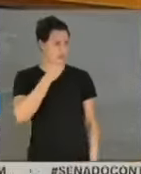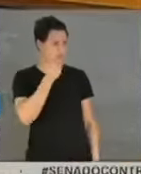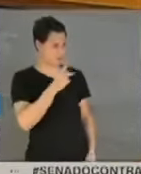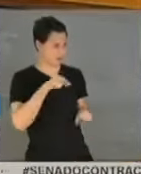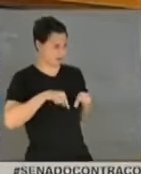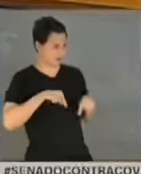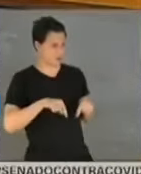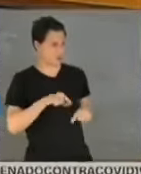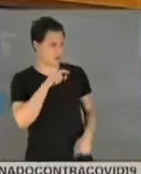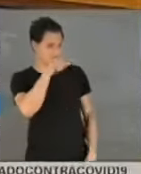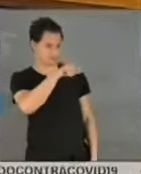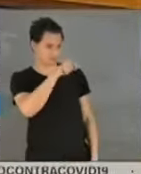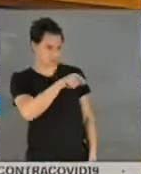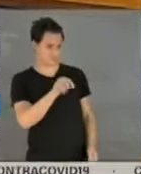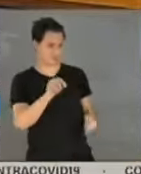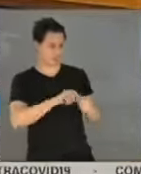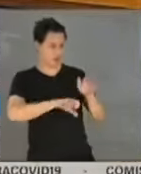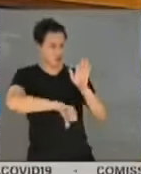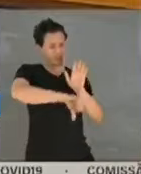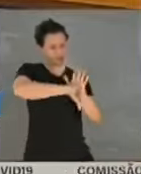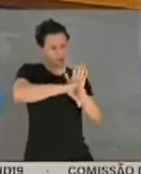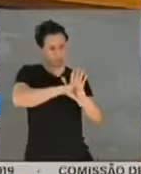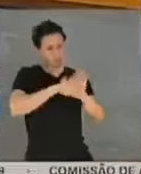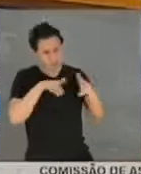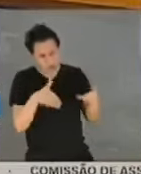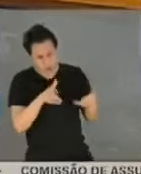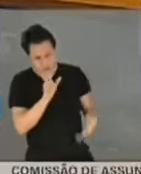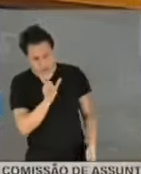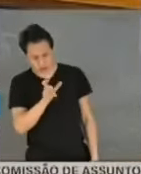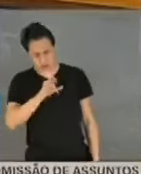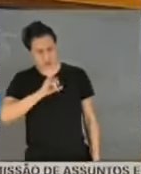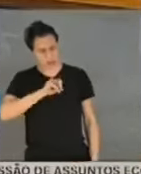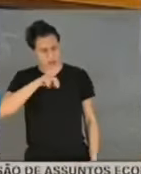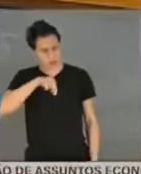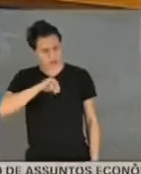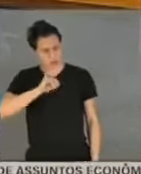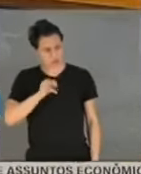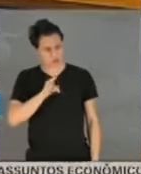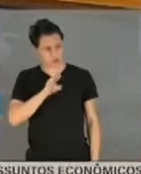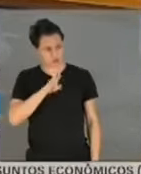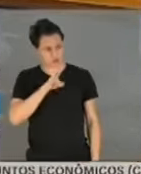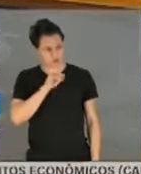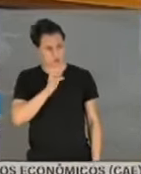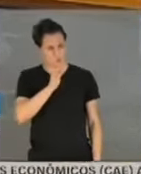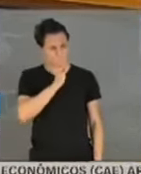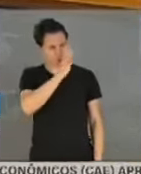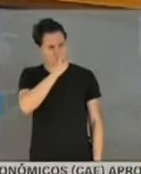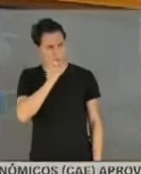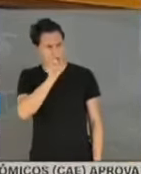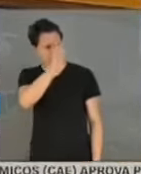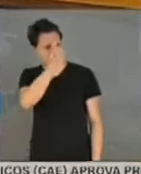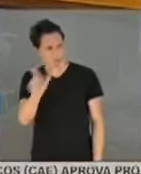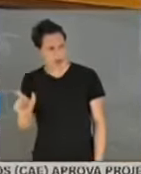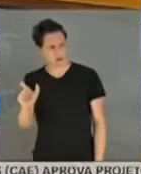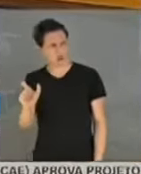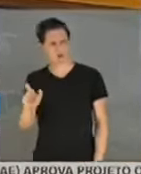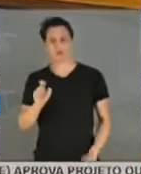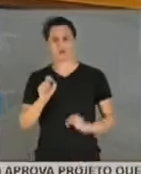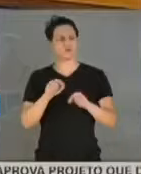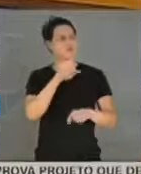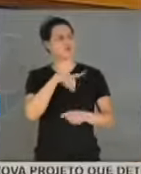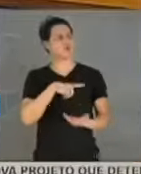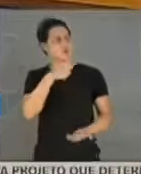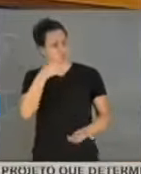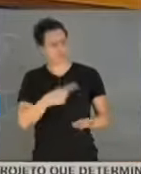senhoria cometeu um crime de injúria com os membros desta comissão. Vossa senhoria confirmou